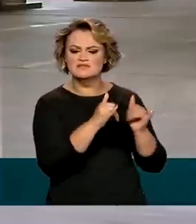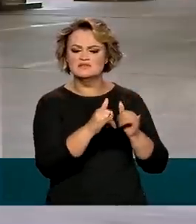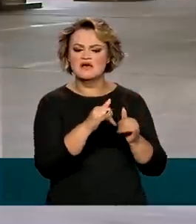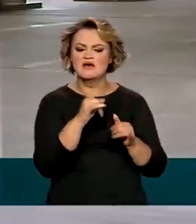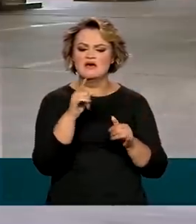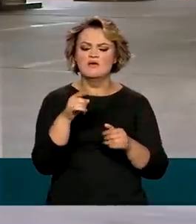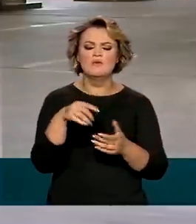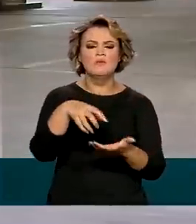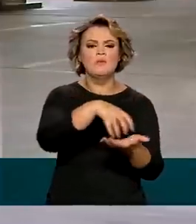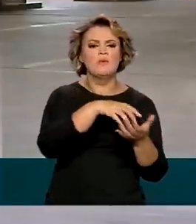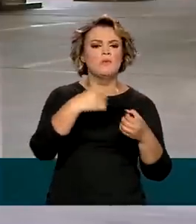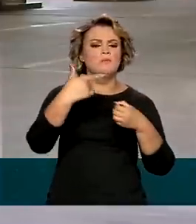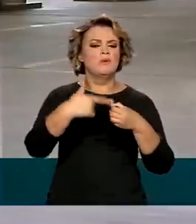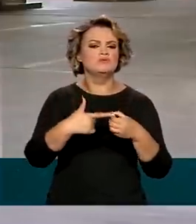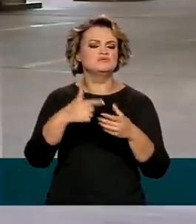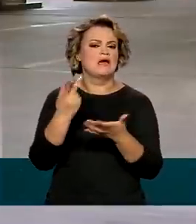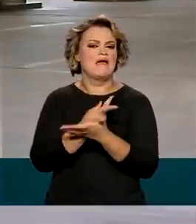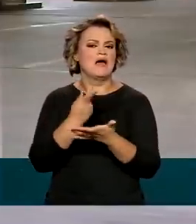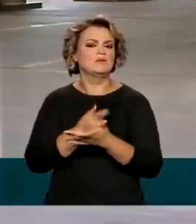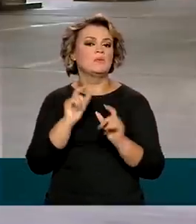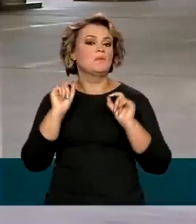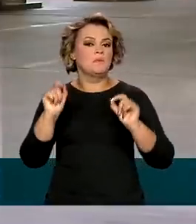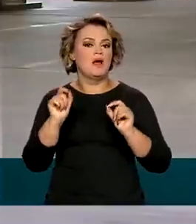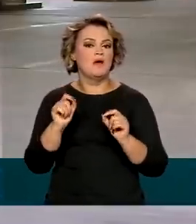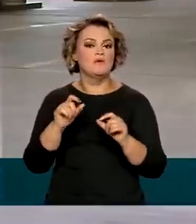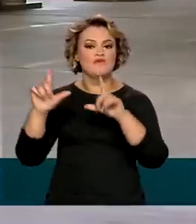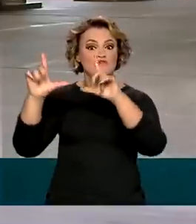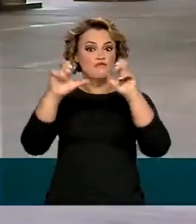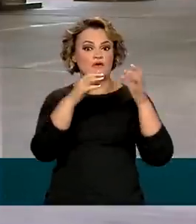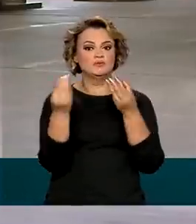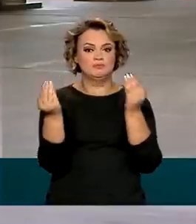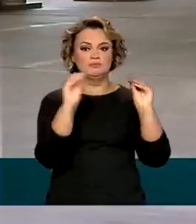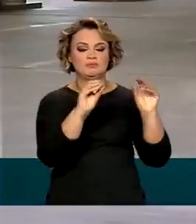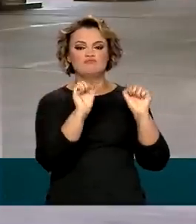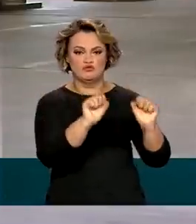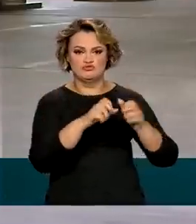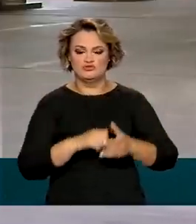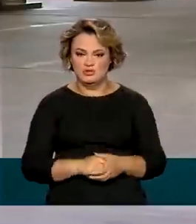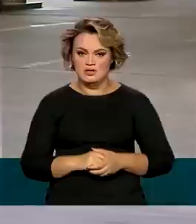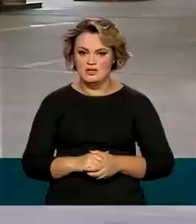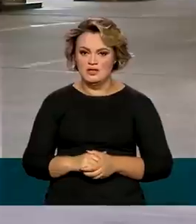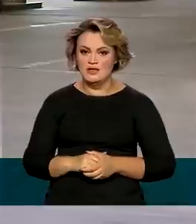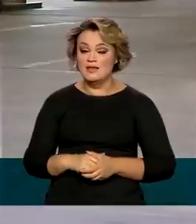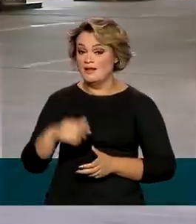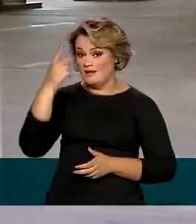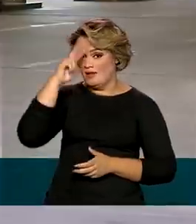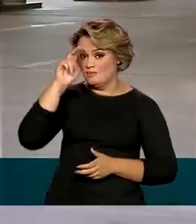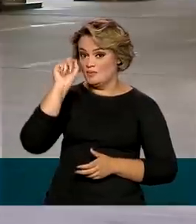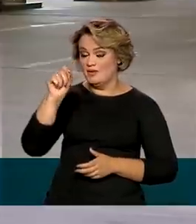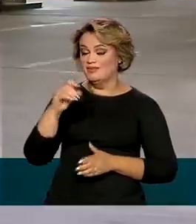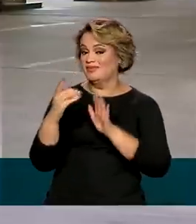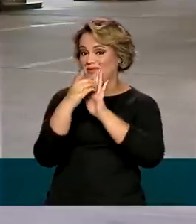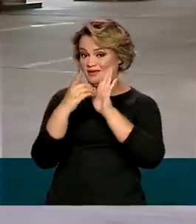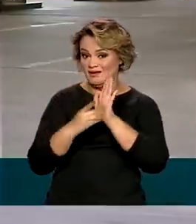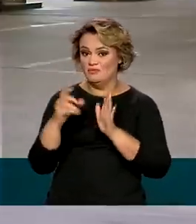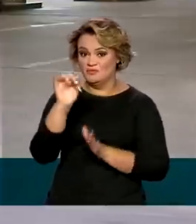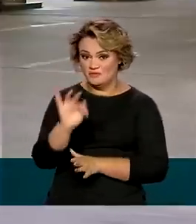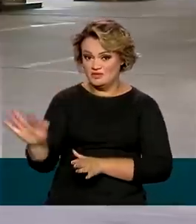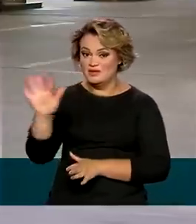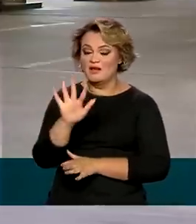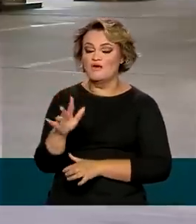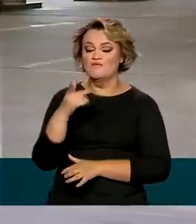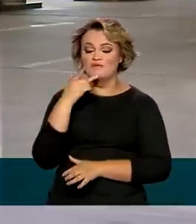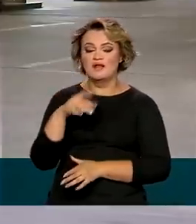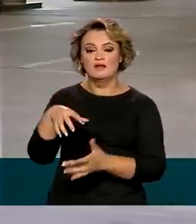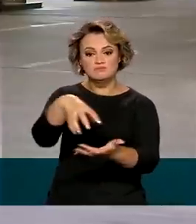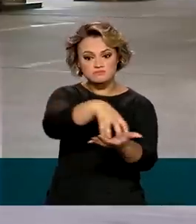os postos e até mesmo enviar fotos. Quanto aos postos, lembrando que um decreto federal obriga